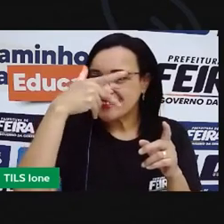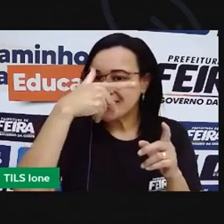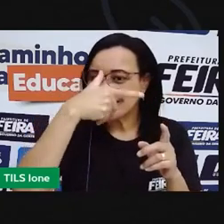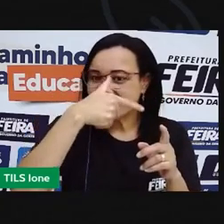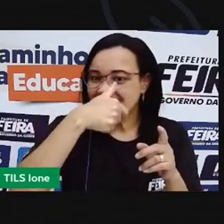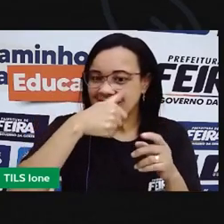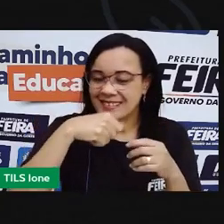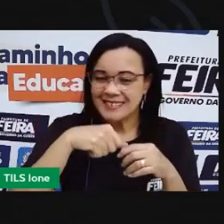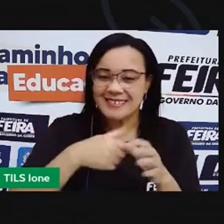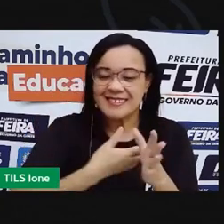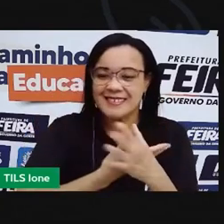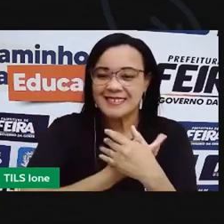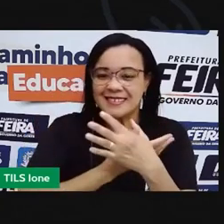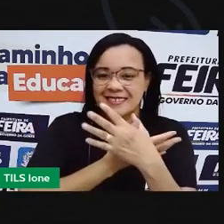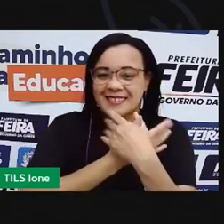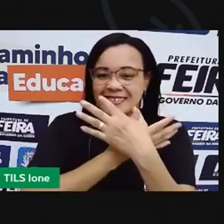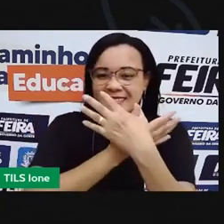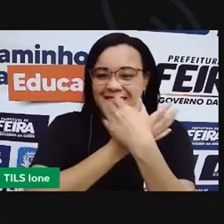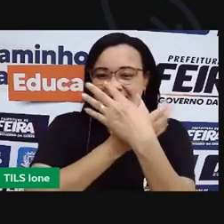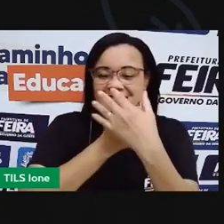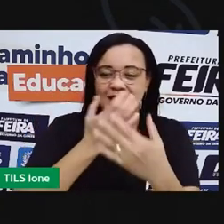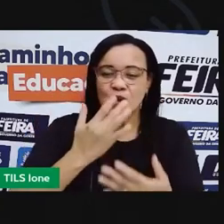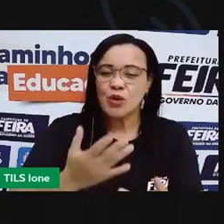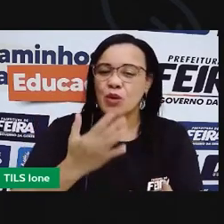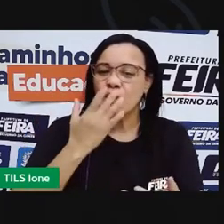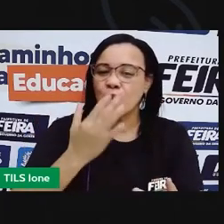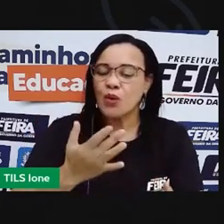Uma borboleta bem colorida.